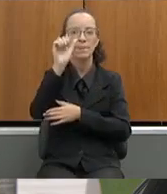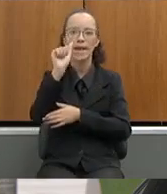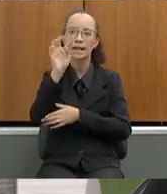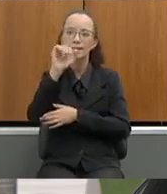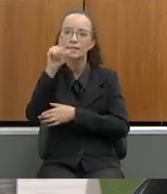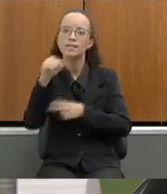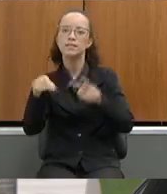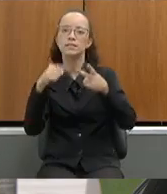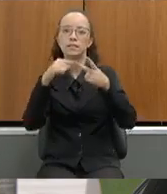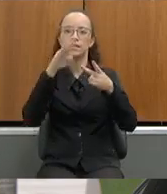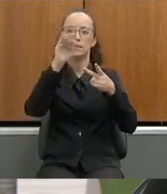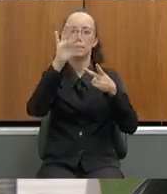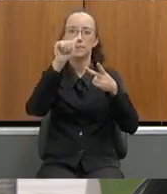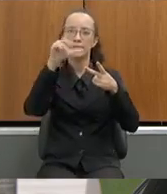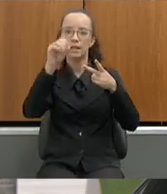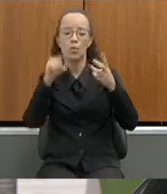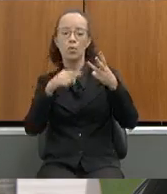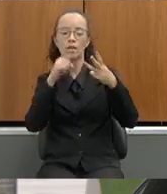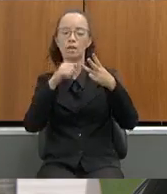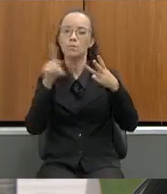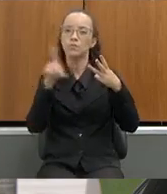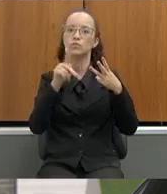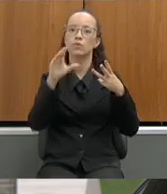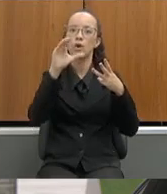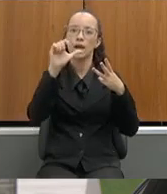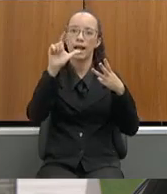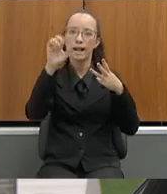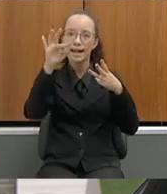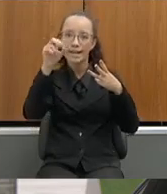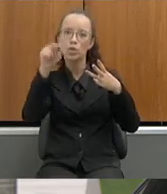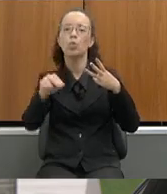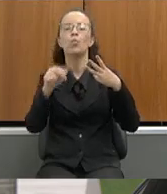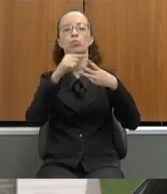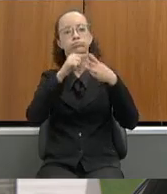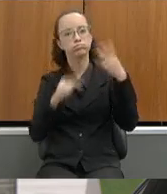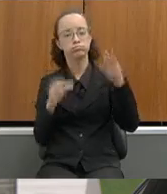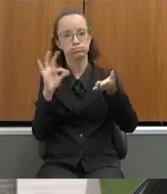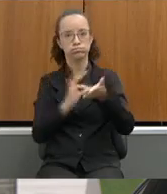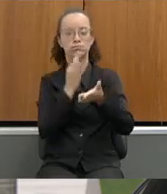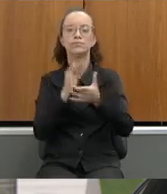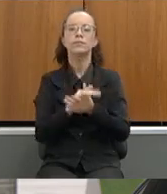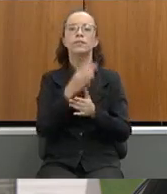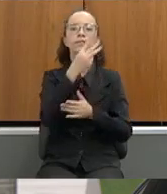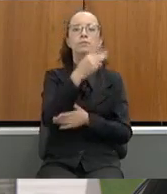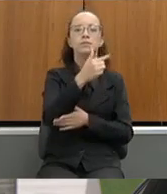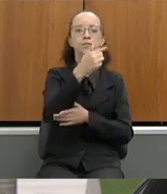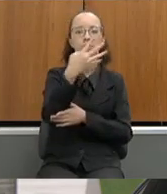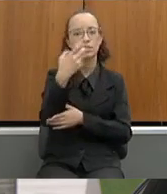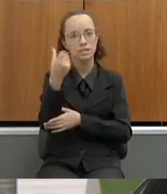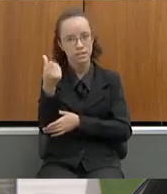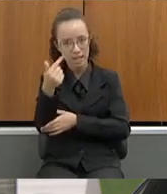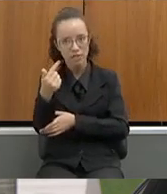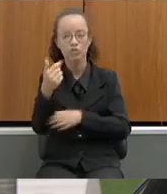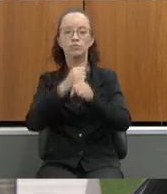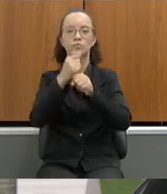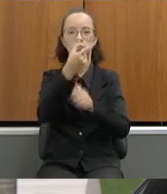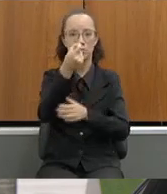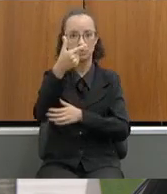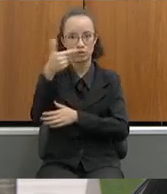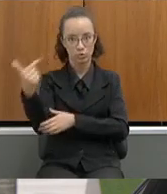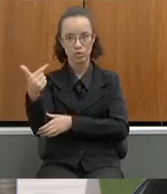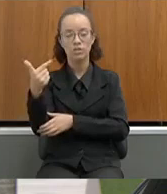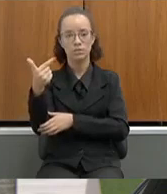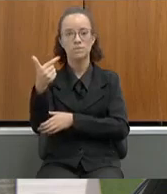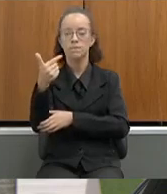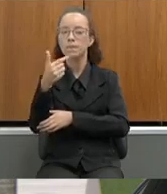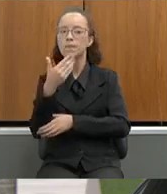deputado Betão e deputado professor Cleiton requerimento de comissão 13.747 de 2022 que